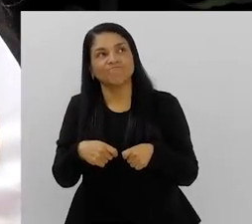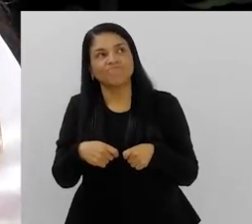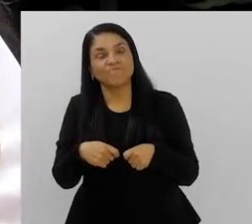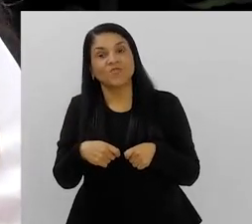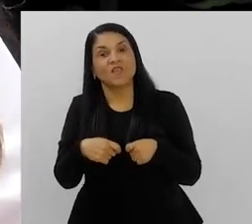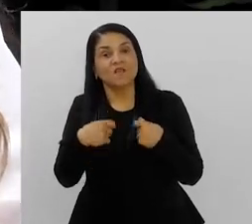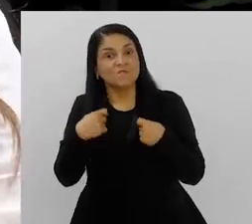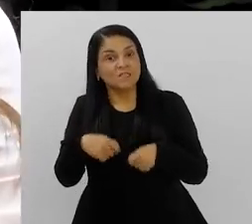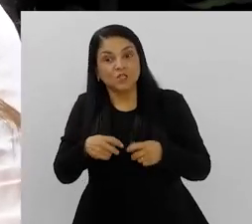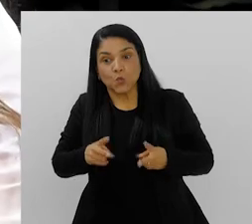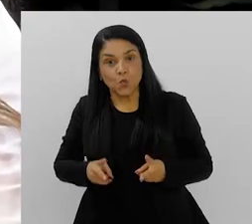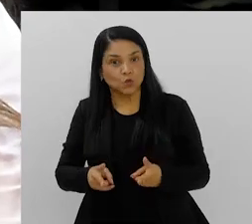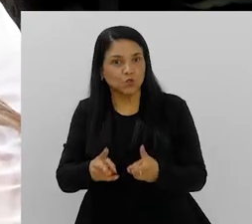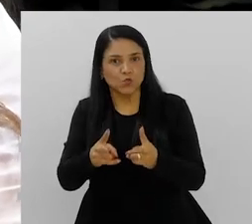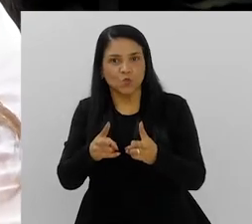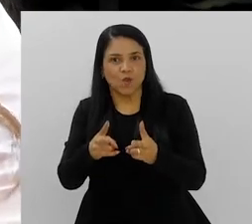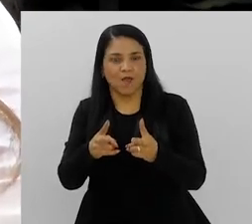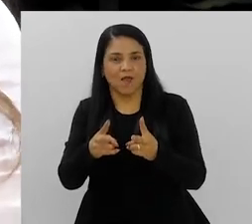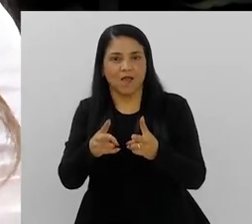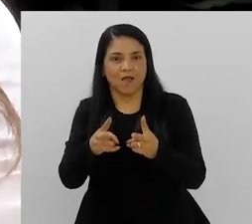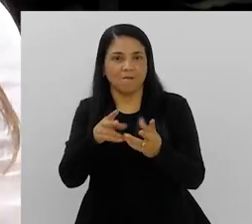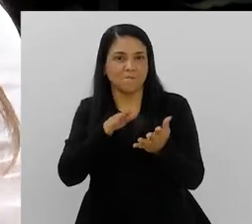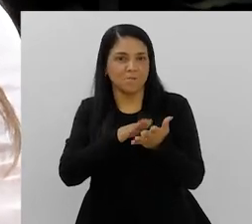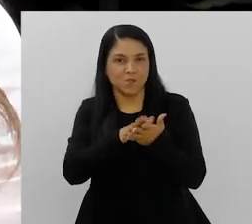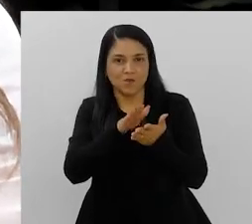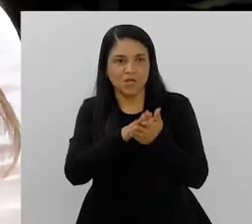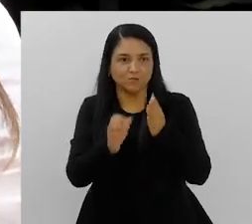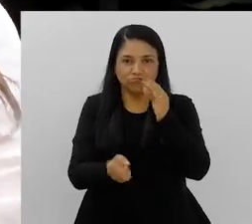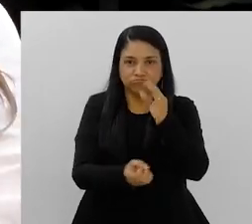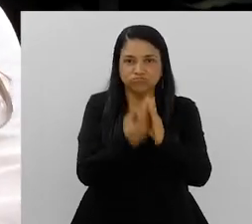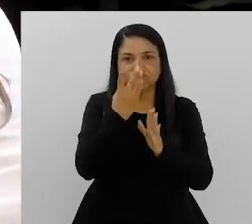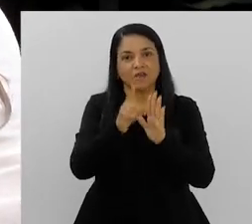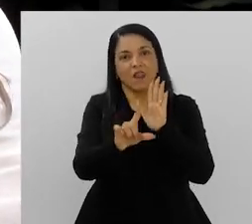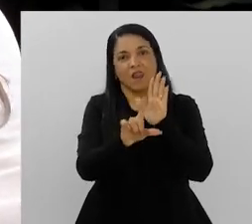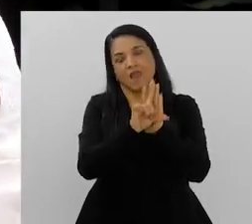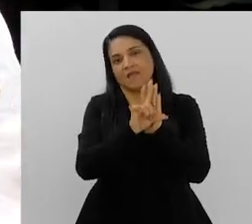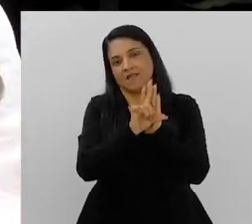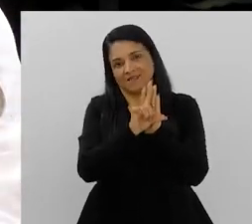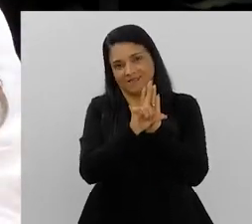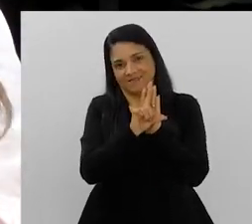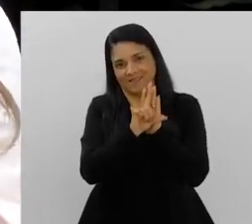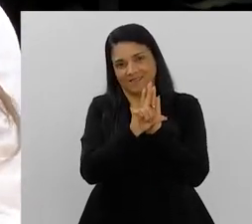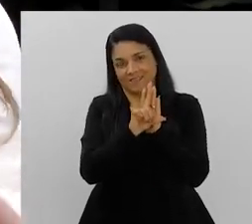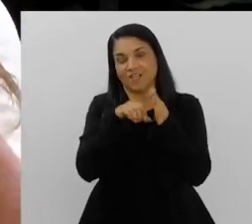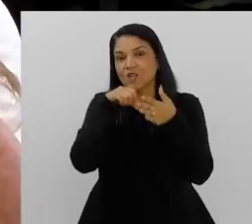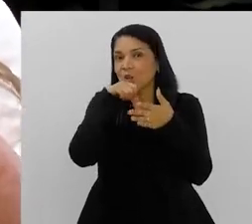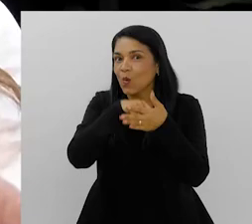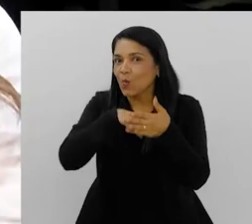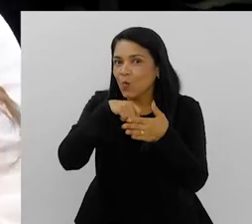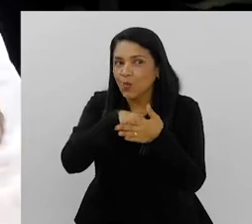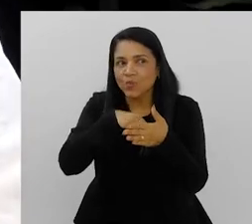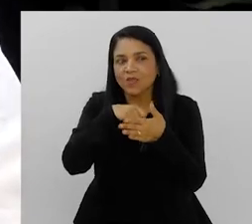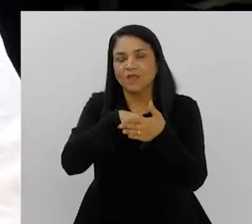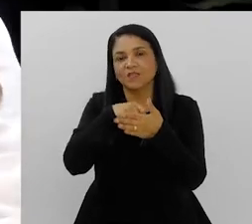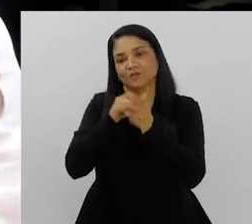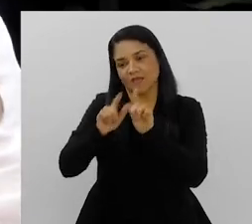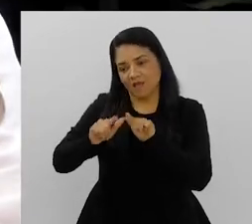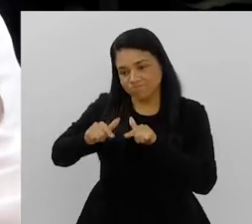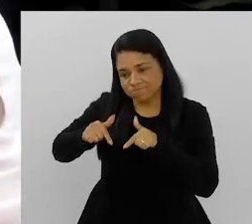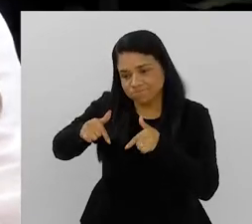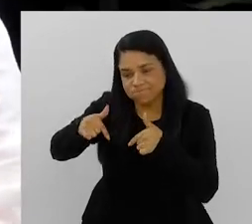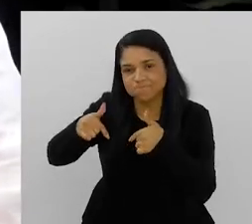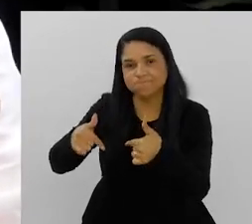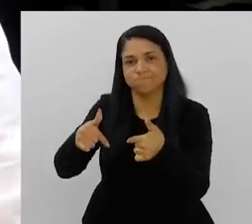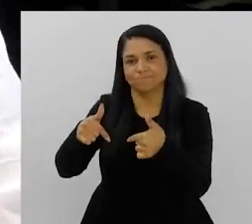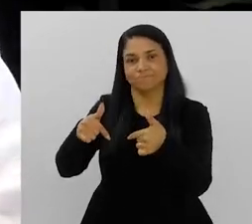nas suas definições, elas não se encerram nas suas publicações. É preciso que você continue numa